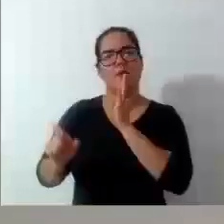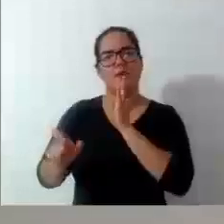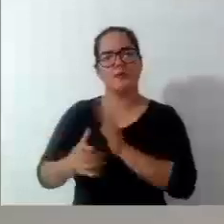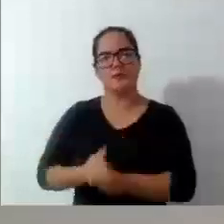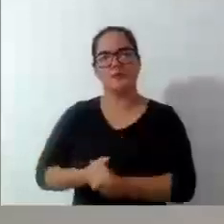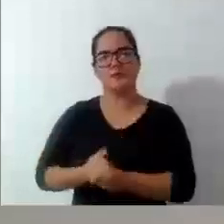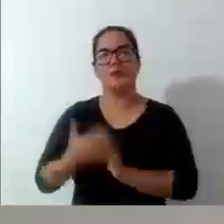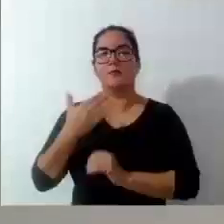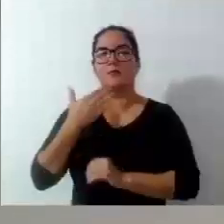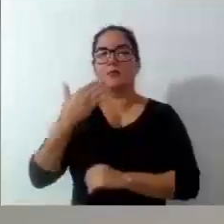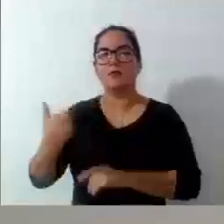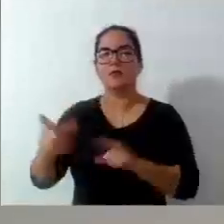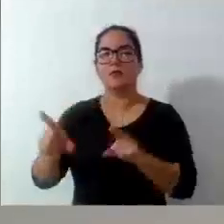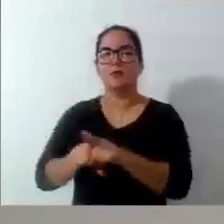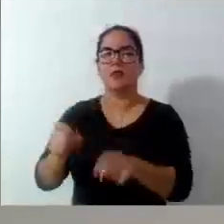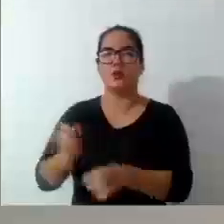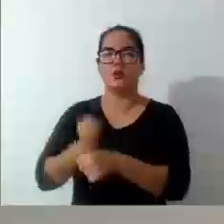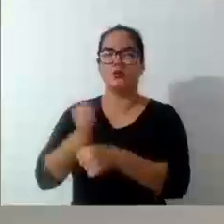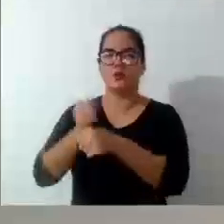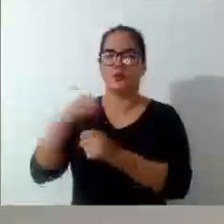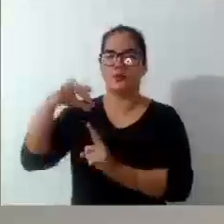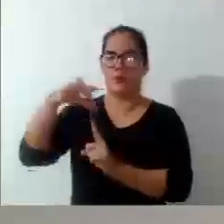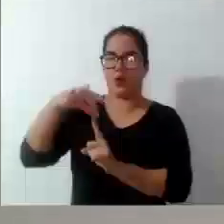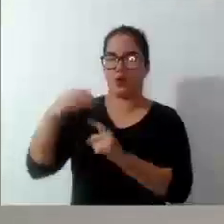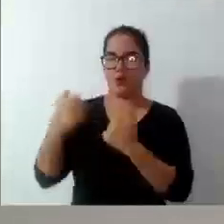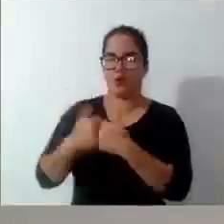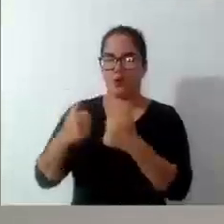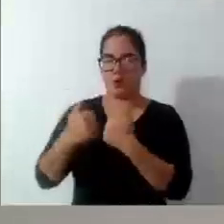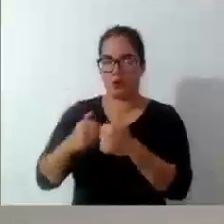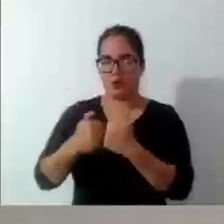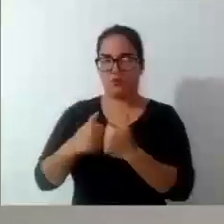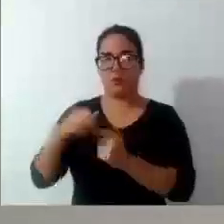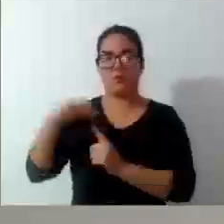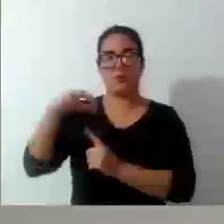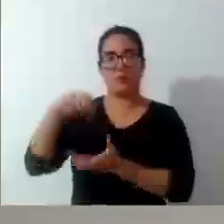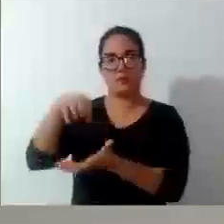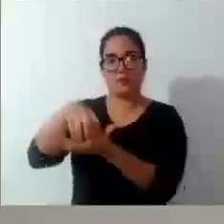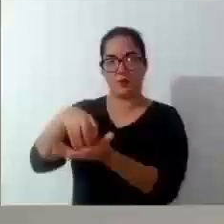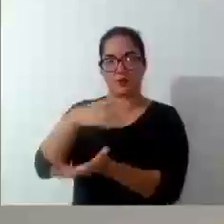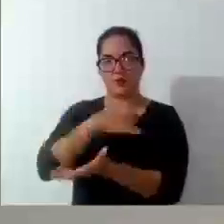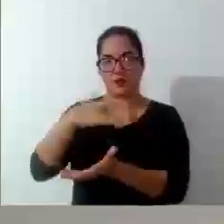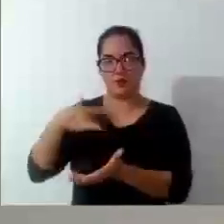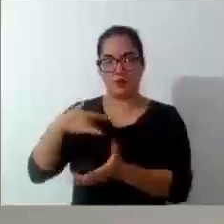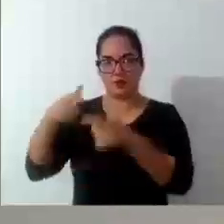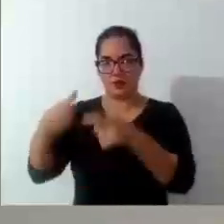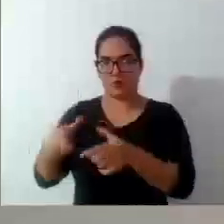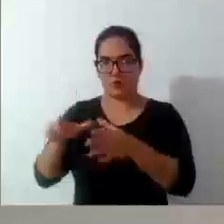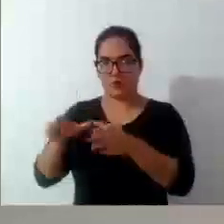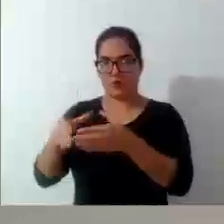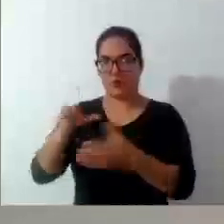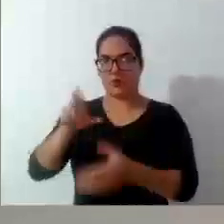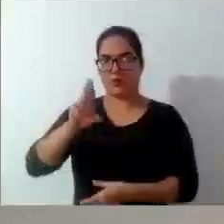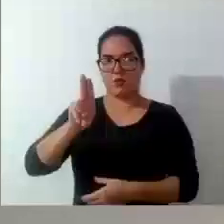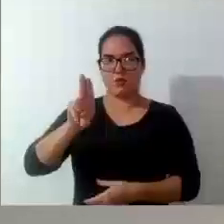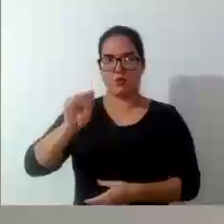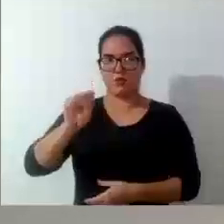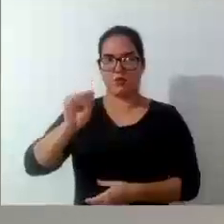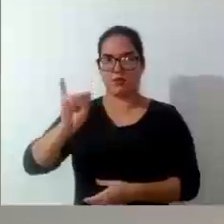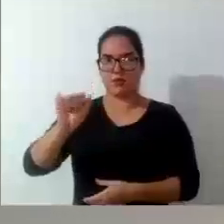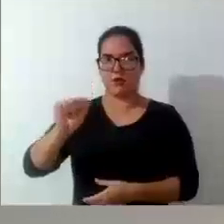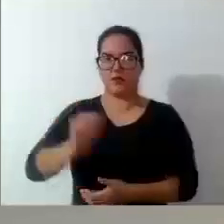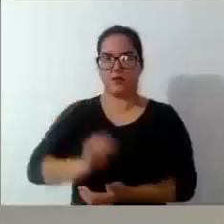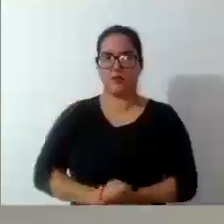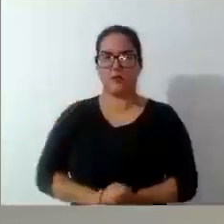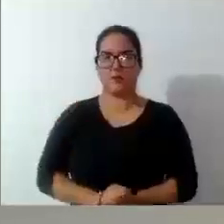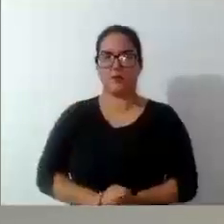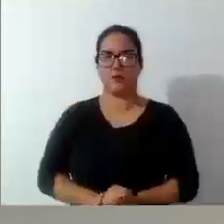Solicitar a construção de ponto de ônibus do posto de saúde na comunidade da Rússia. O vereador Elson não está mais aqui